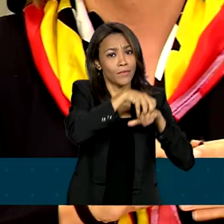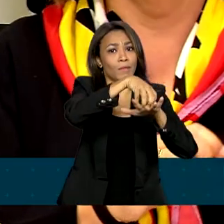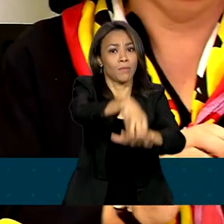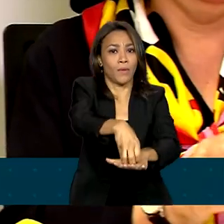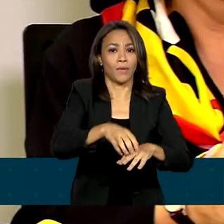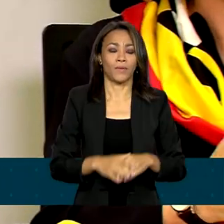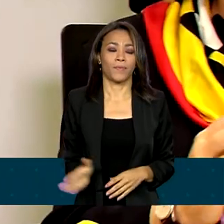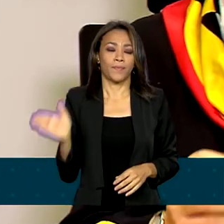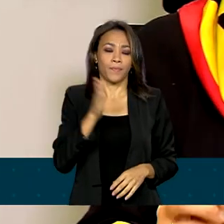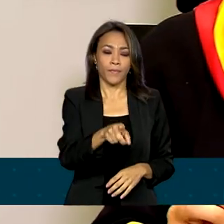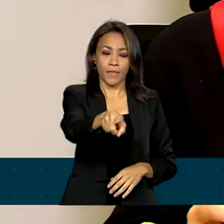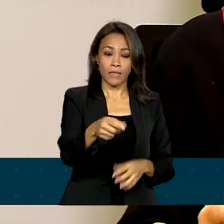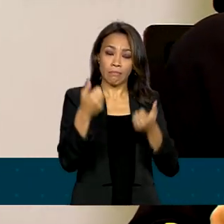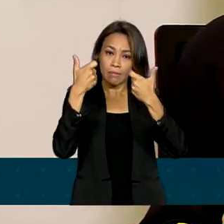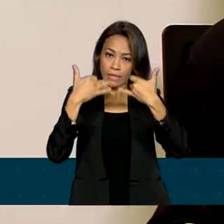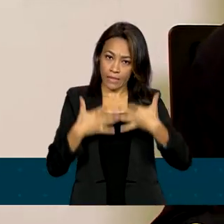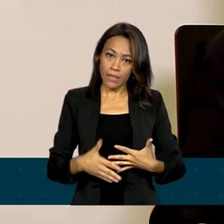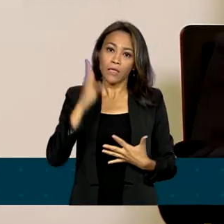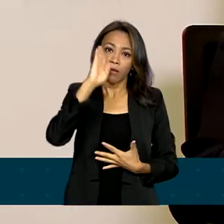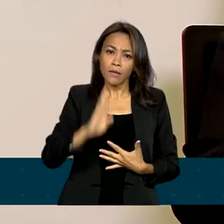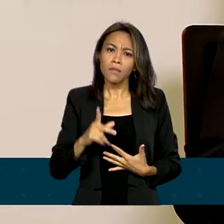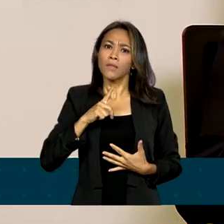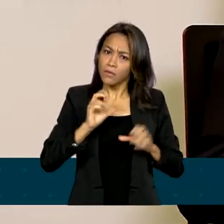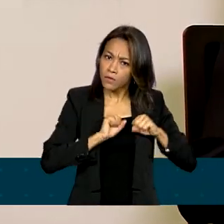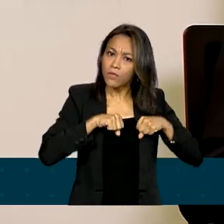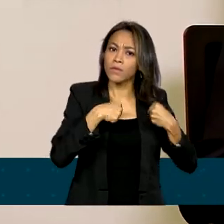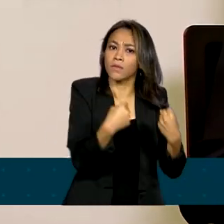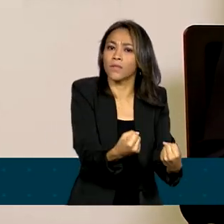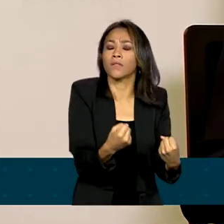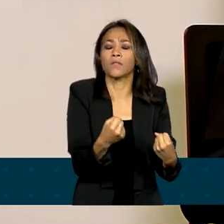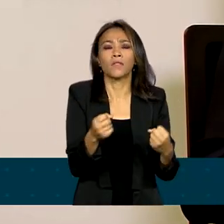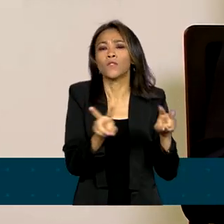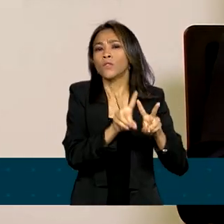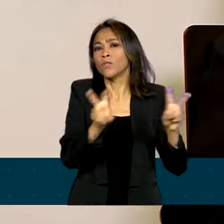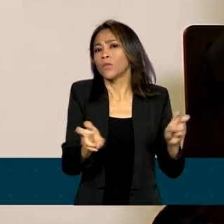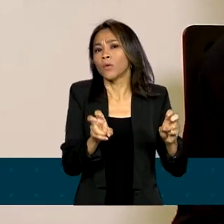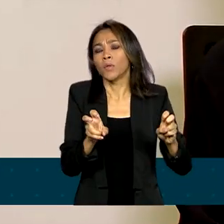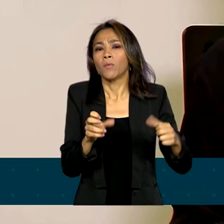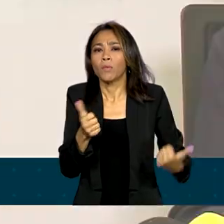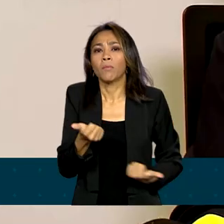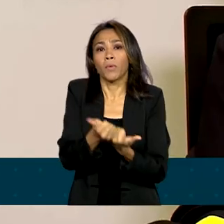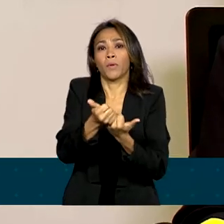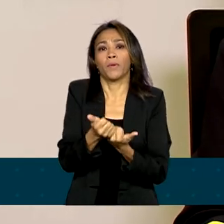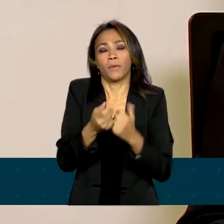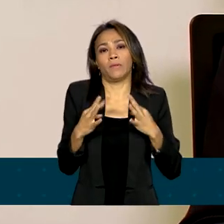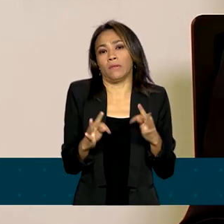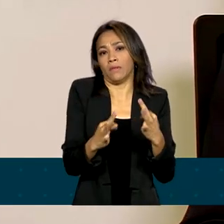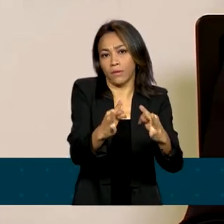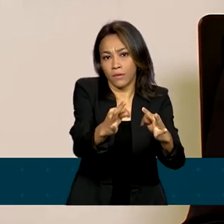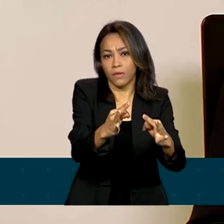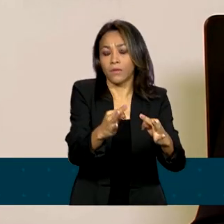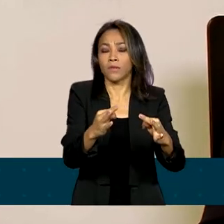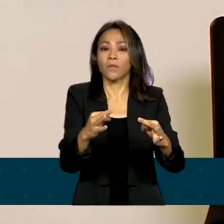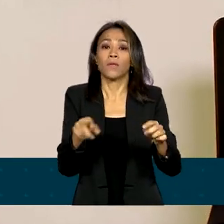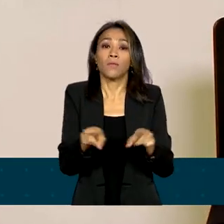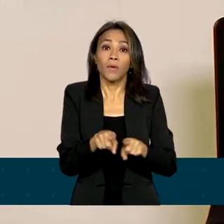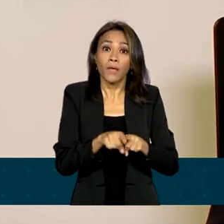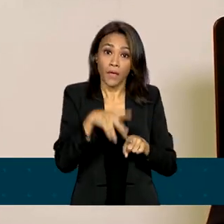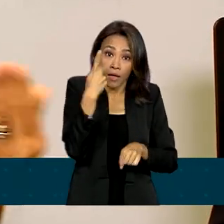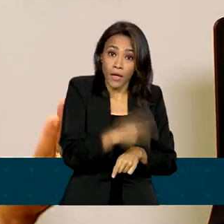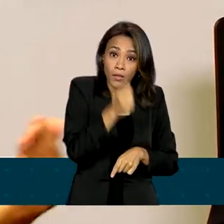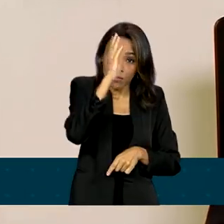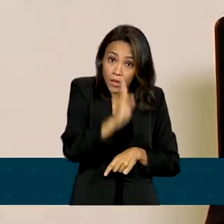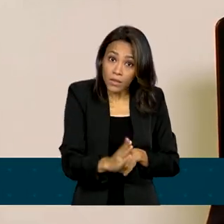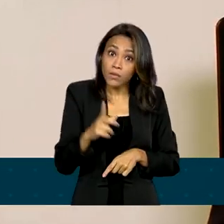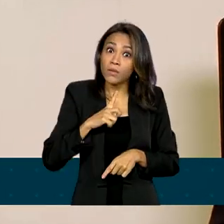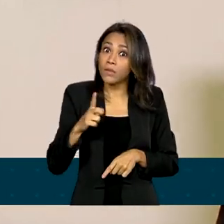esforço muito grande para ampliar a cooperação de base tecnológica também, em função do potencial que temos de